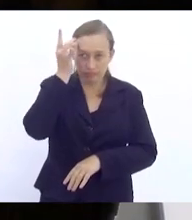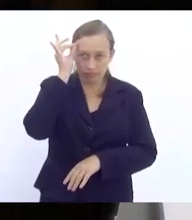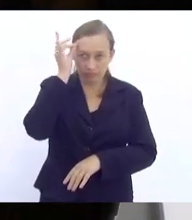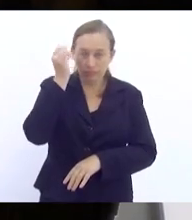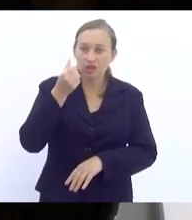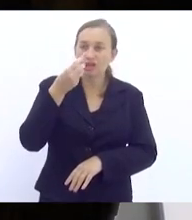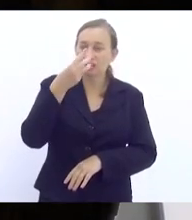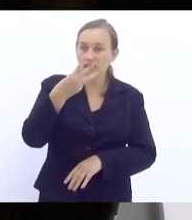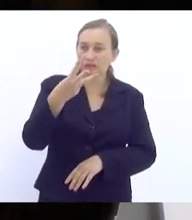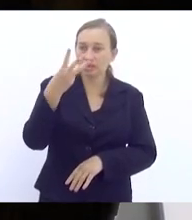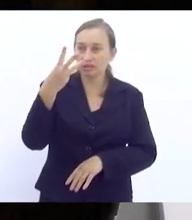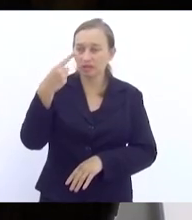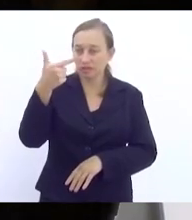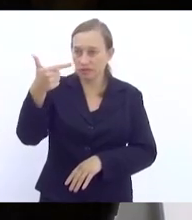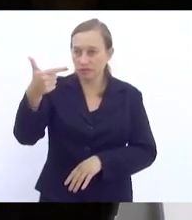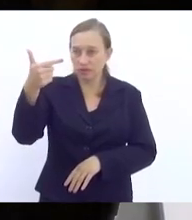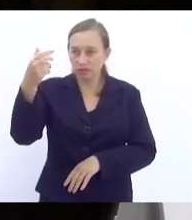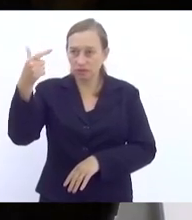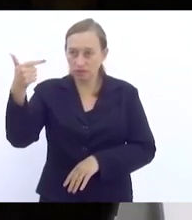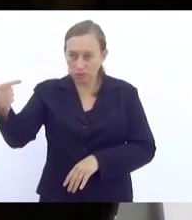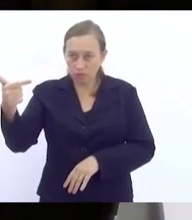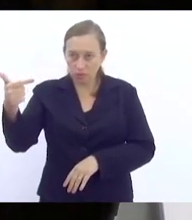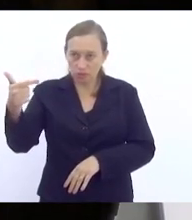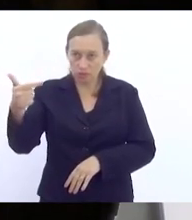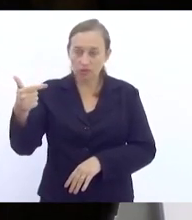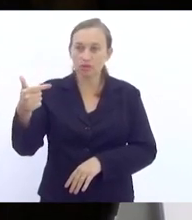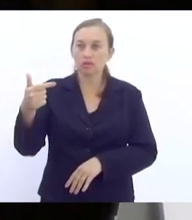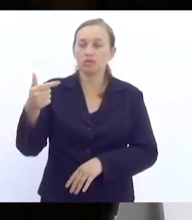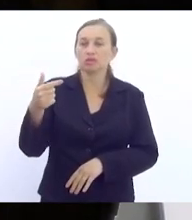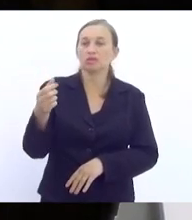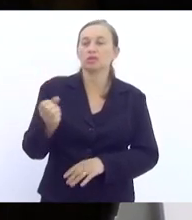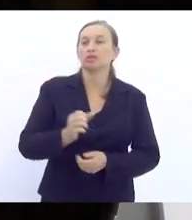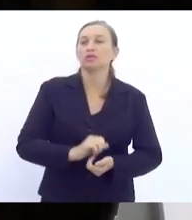322 assistentes sociais e mais 322 psicólogos.